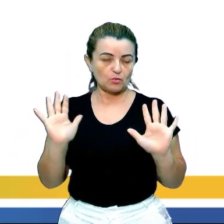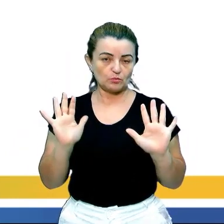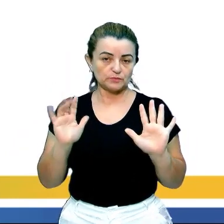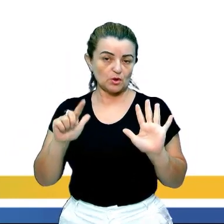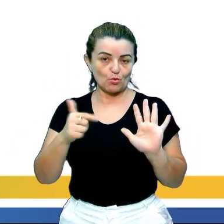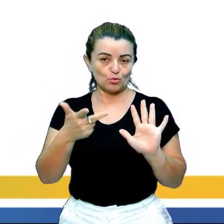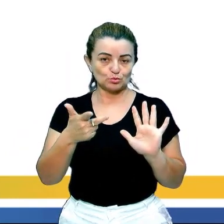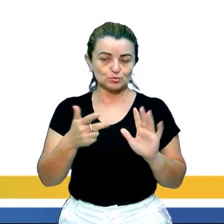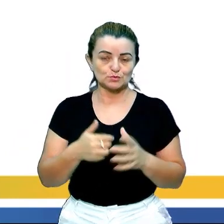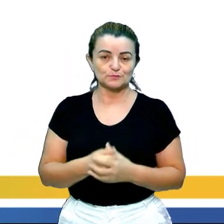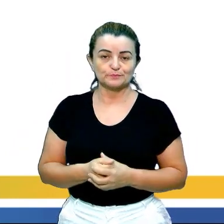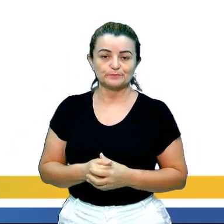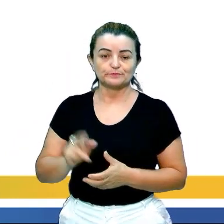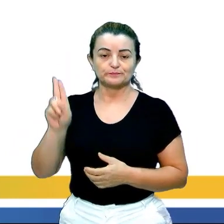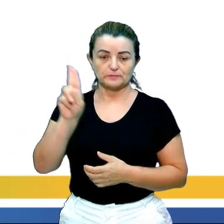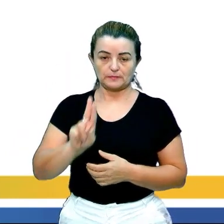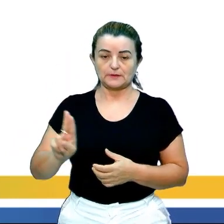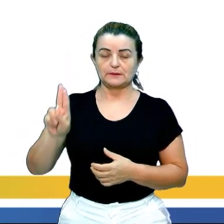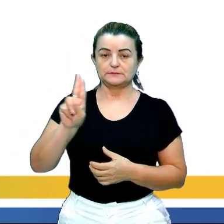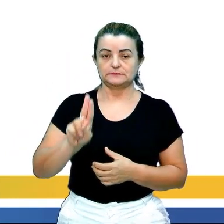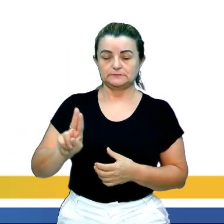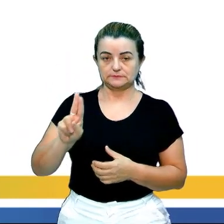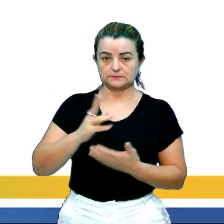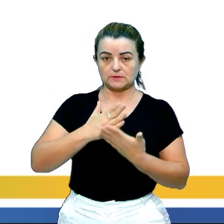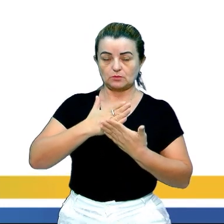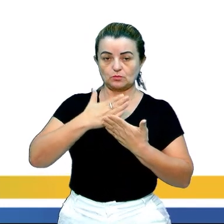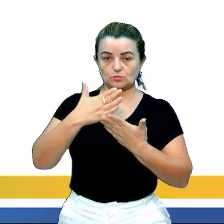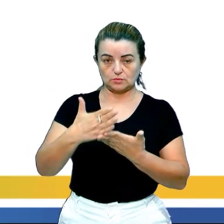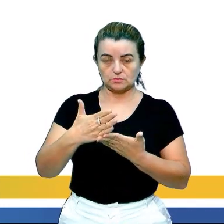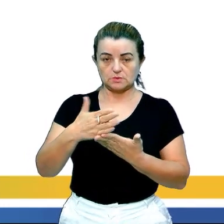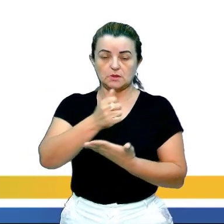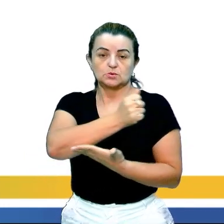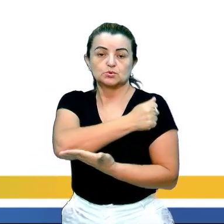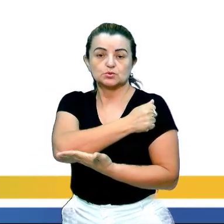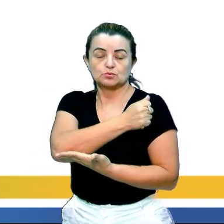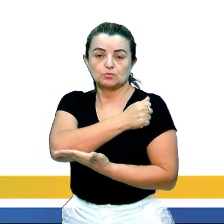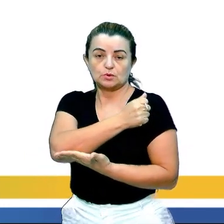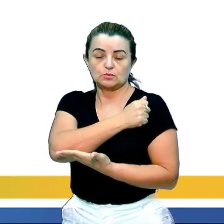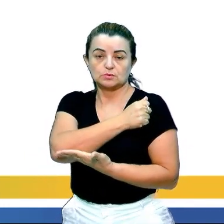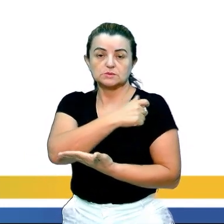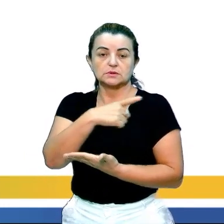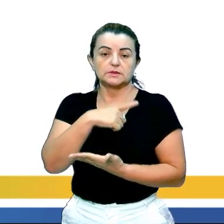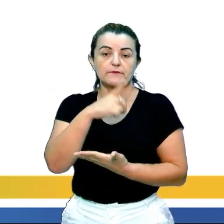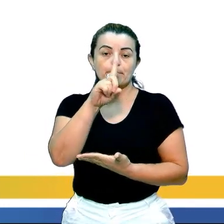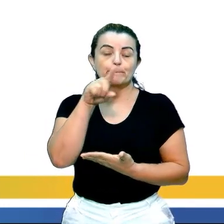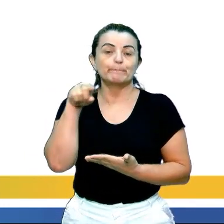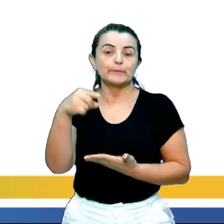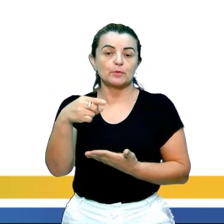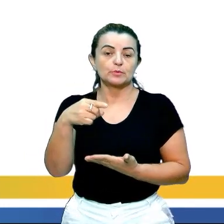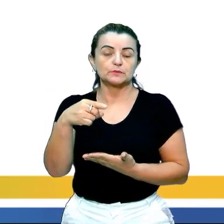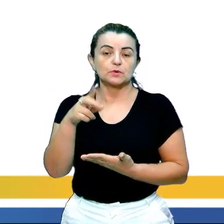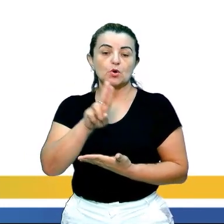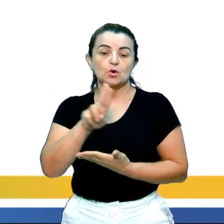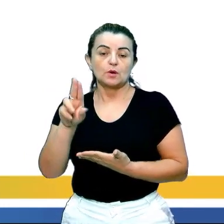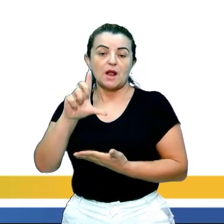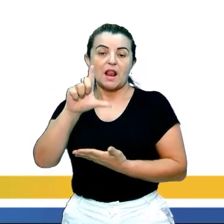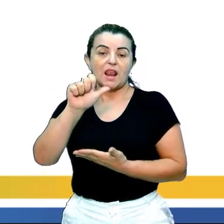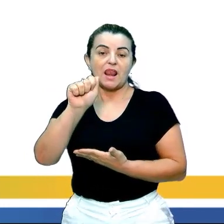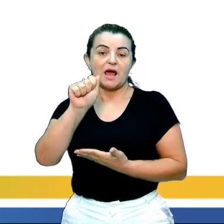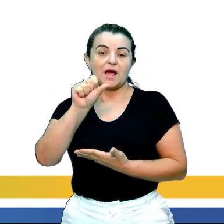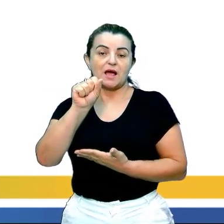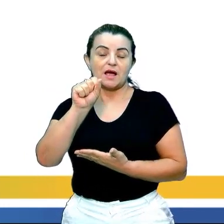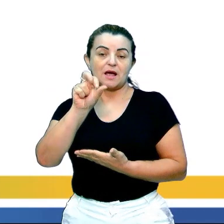E aí eu utilizei aqui uma introdução de uma aluna que alcançou os mil pontos. E o nome dela é Larissa Cristina